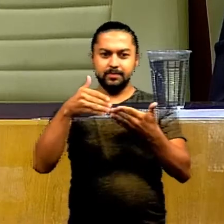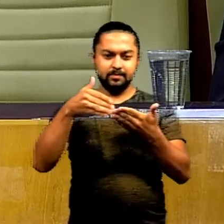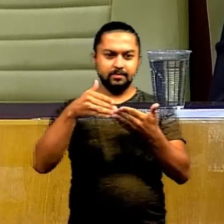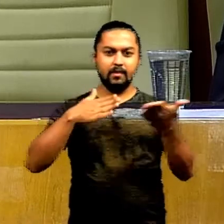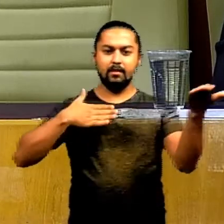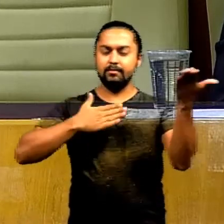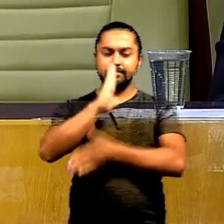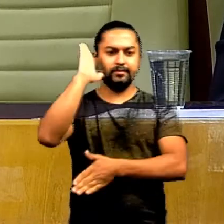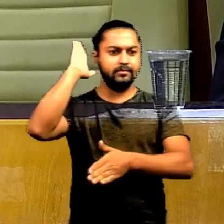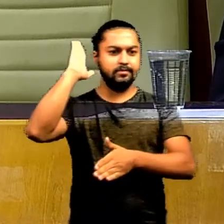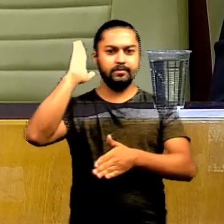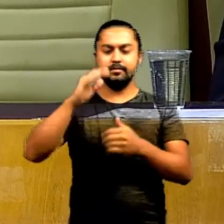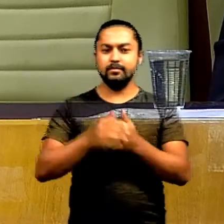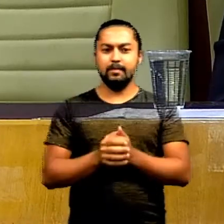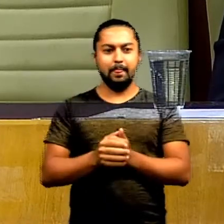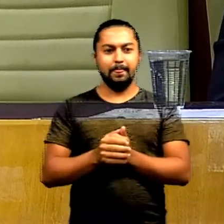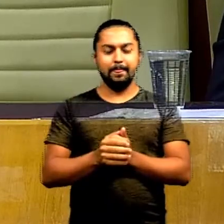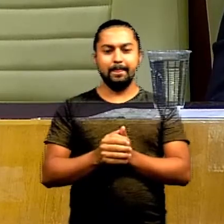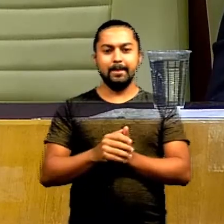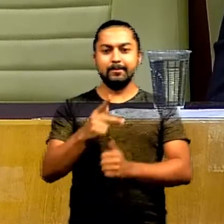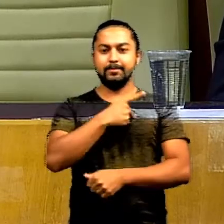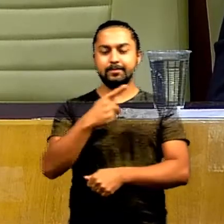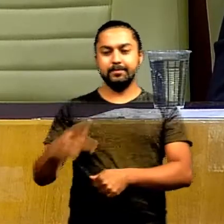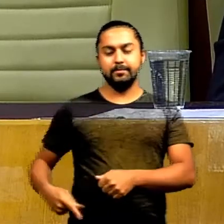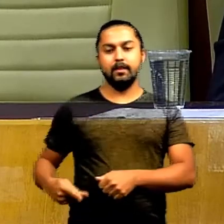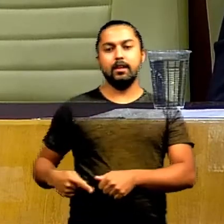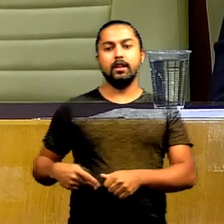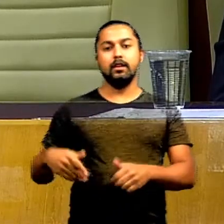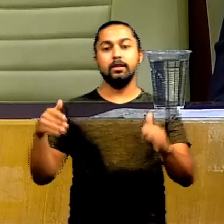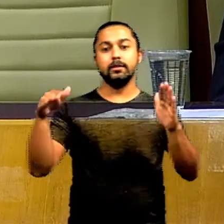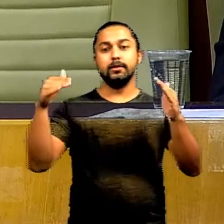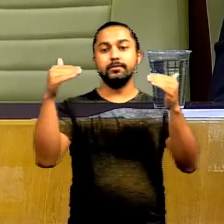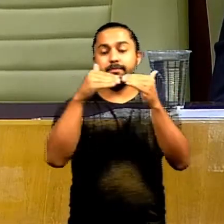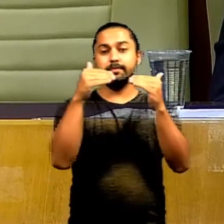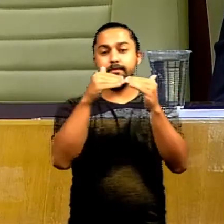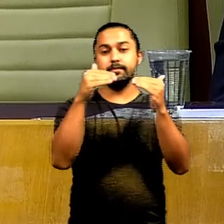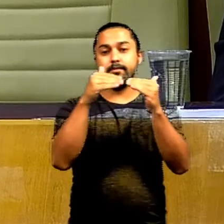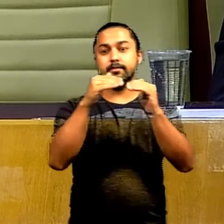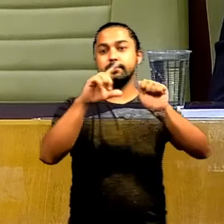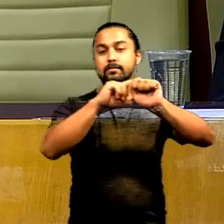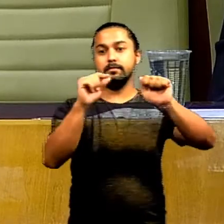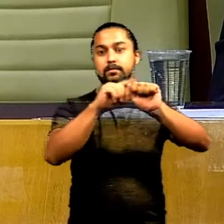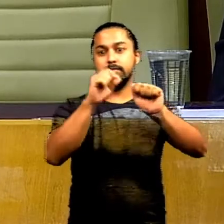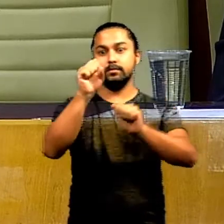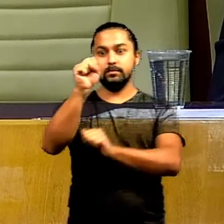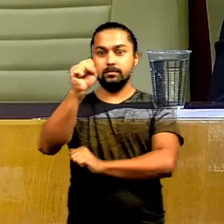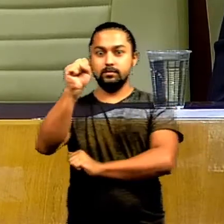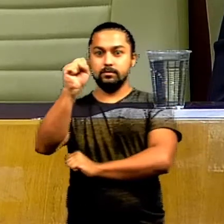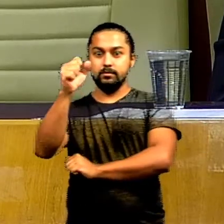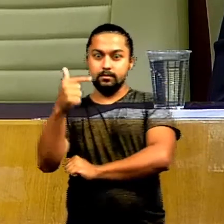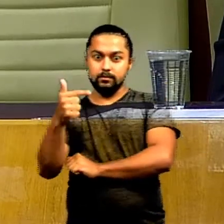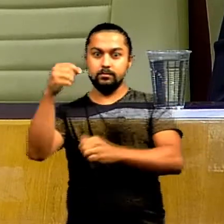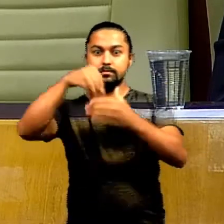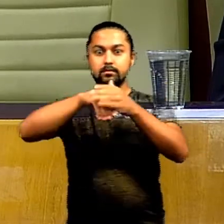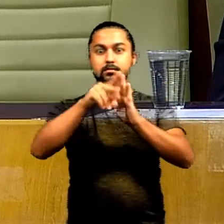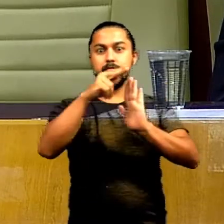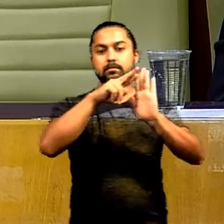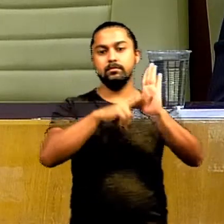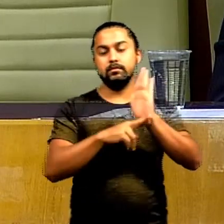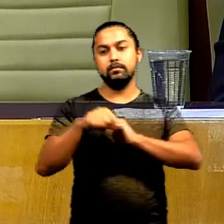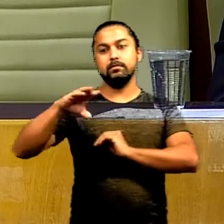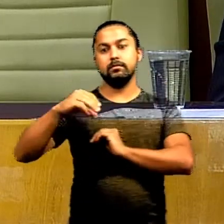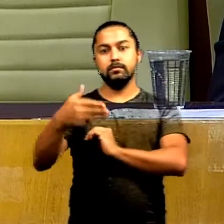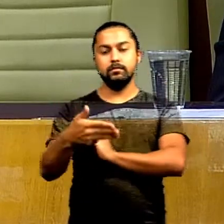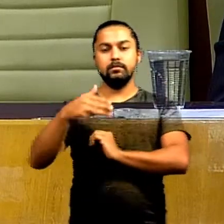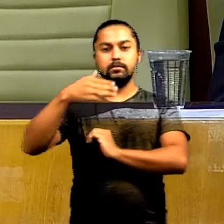foram aprovados de plano pelo Sr. Presidente, de acordo com o que determina a linha A do artigo 82 do Regimento Interno. O